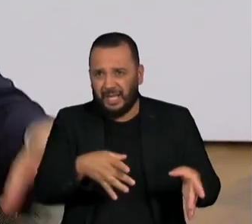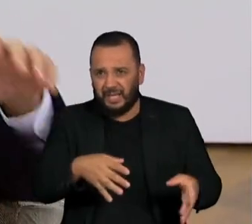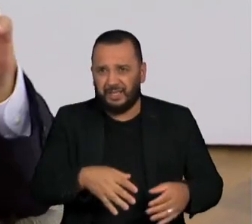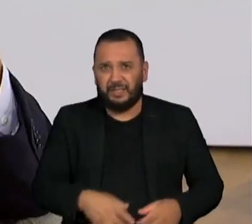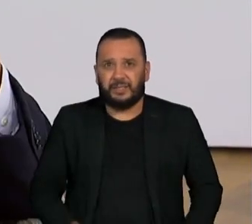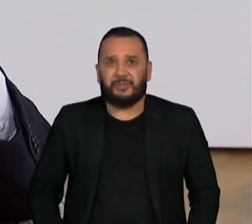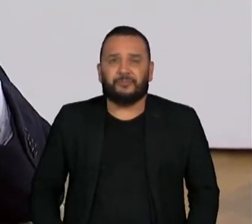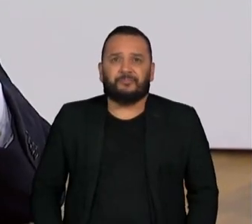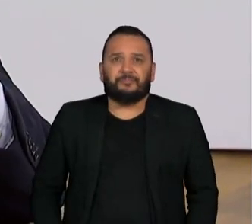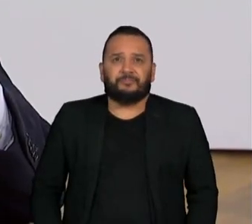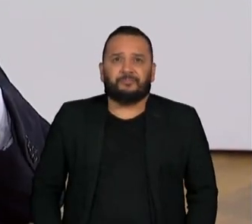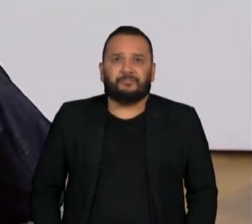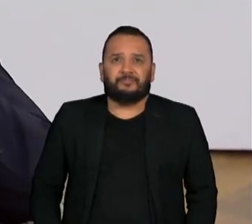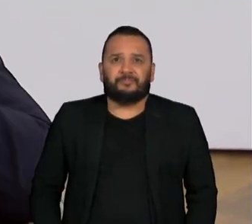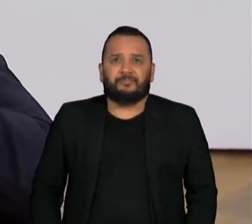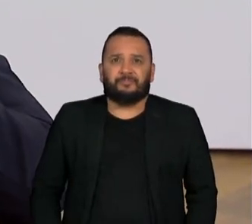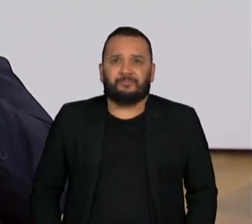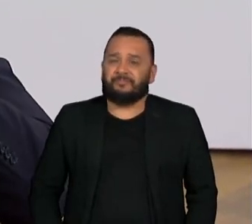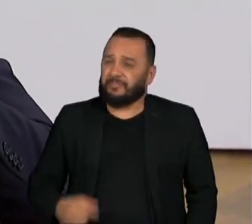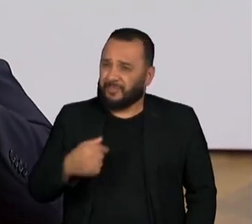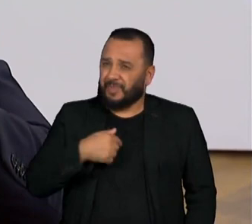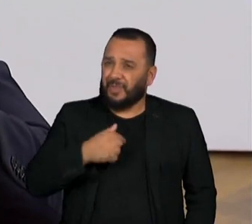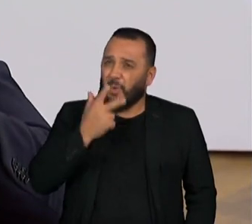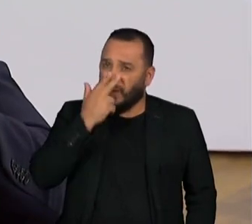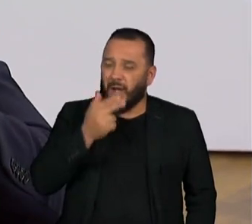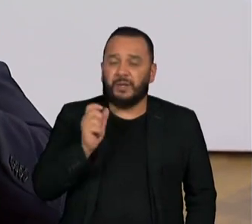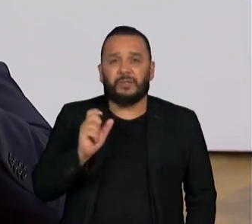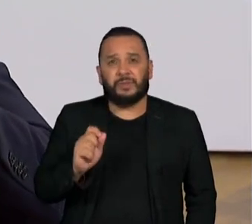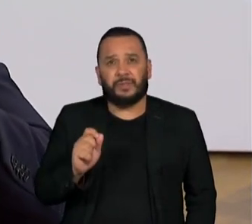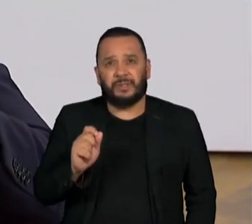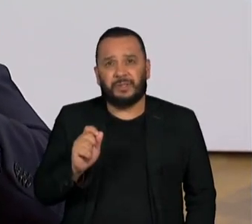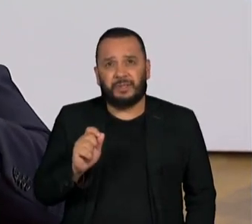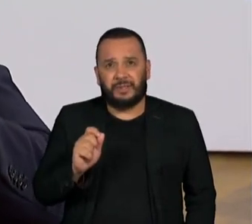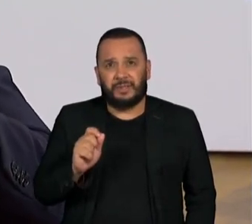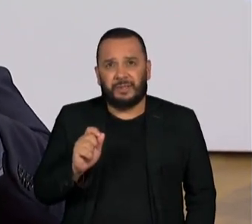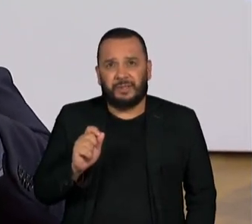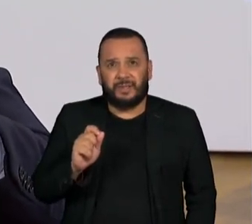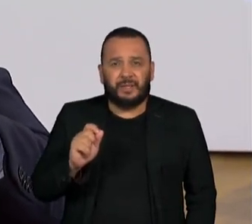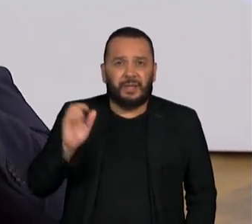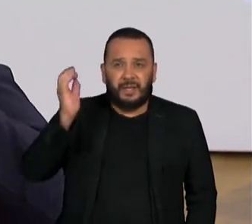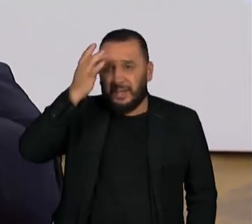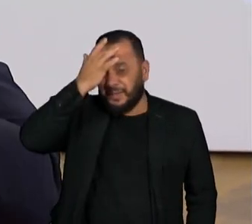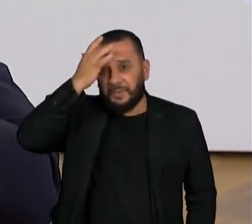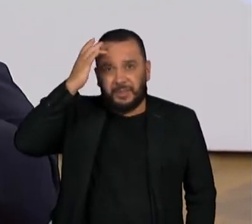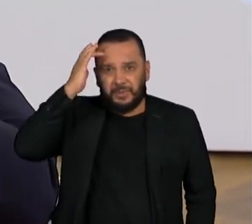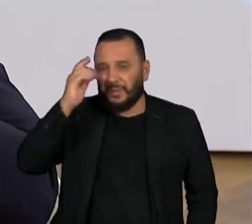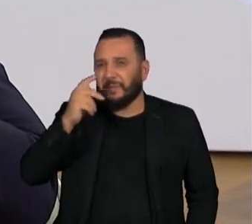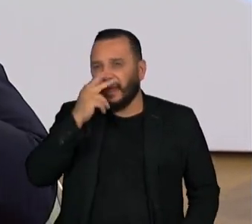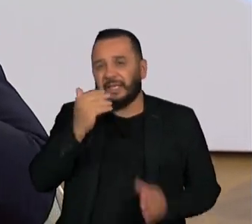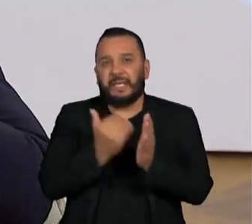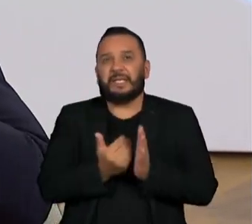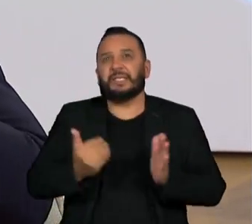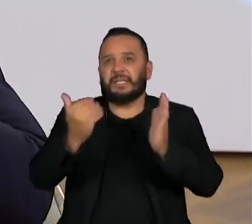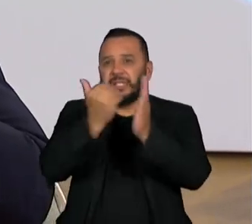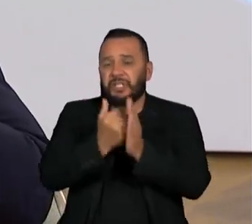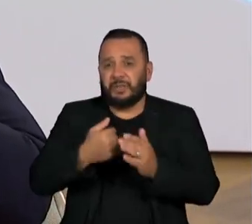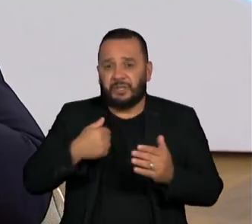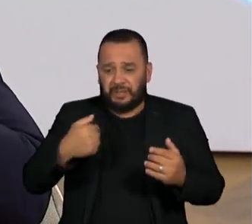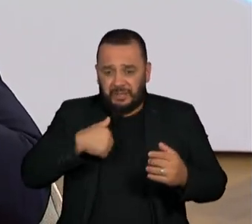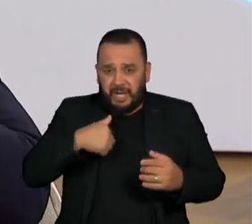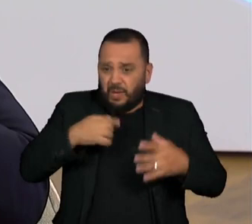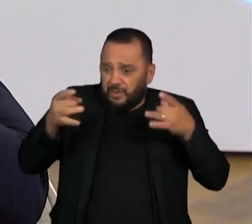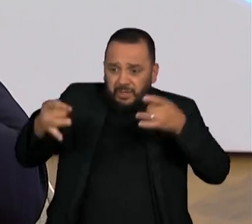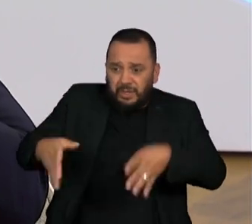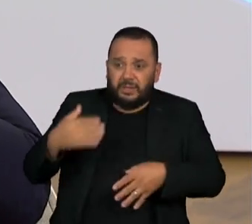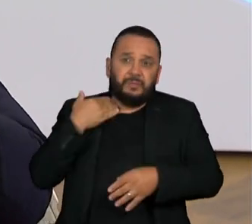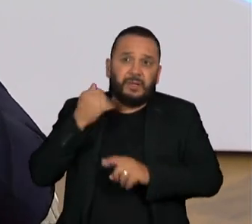Eu acho assim, de novo, eu acho que isso está sendo muito personificado. Eu acho que a minha figura é irrelevante. Se eu saísse